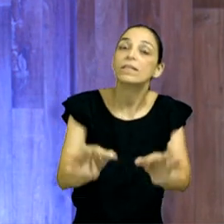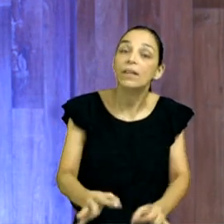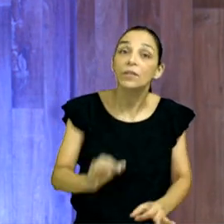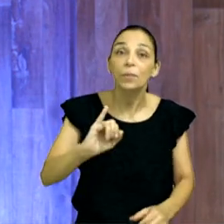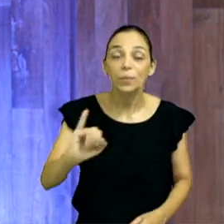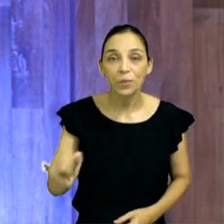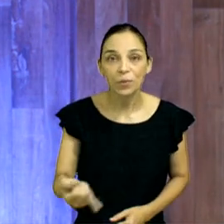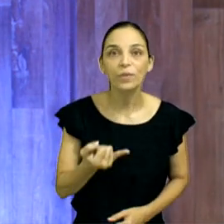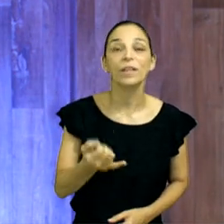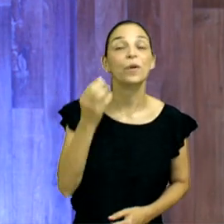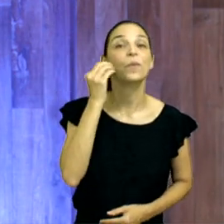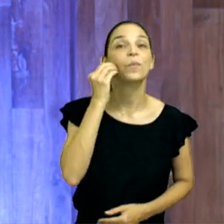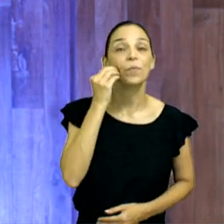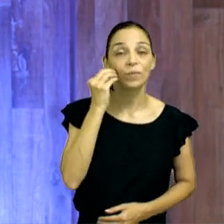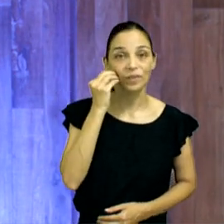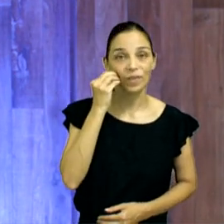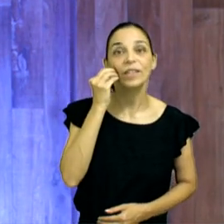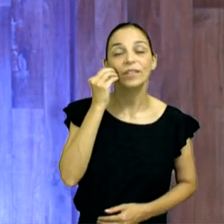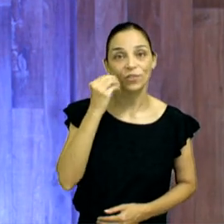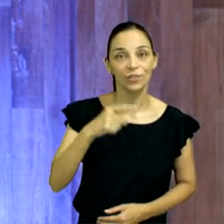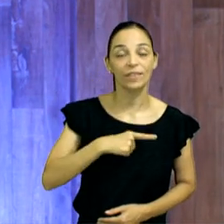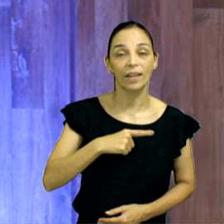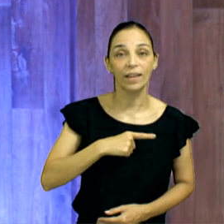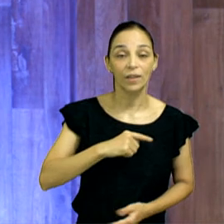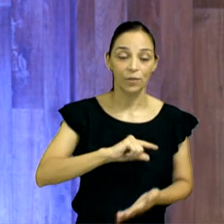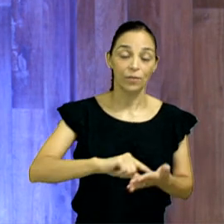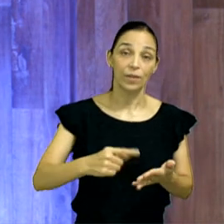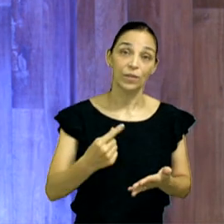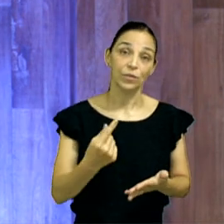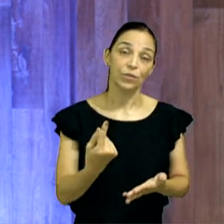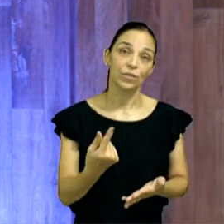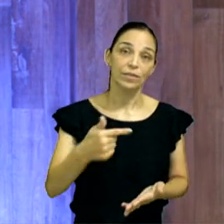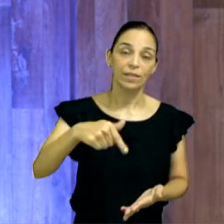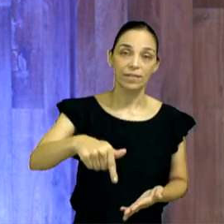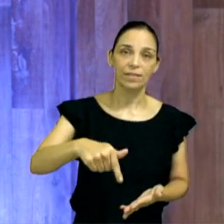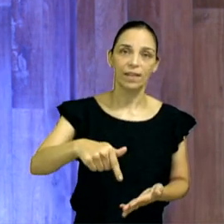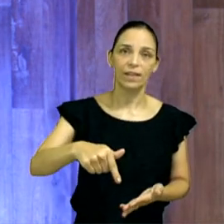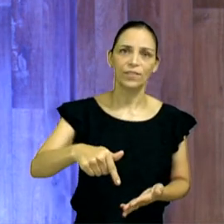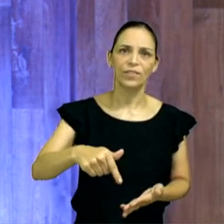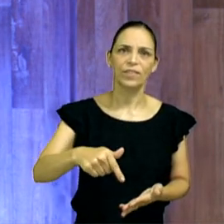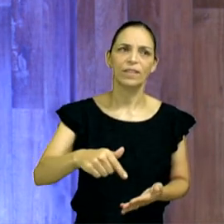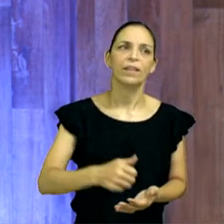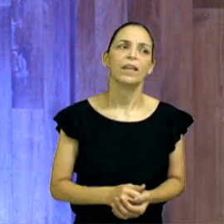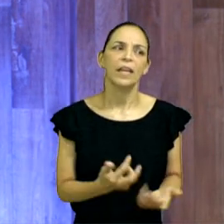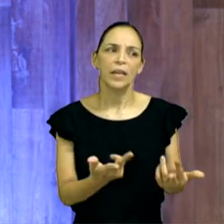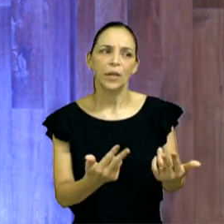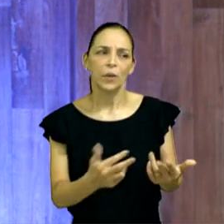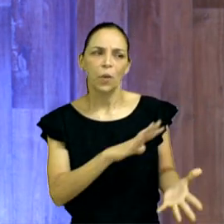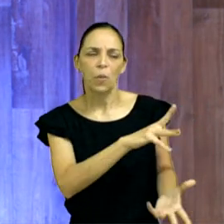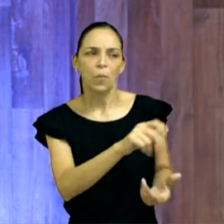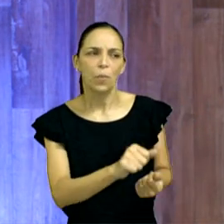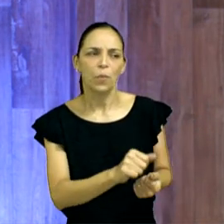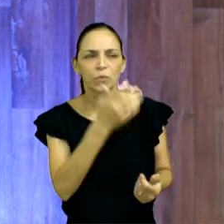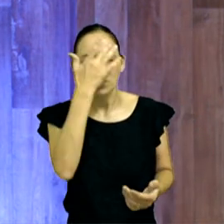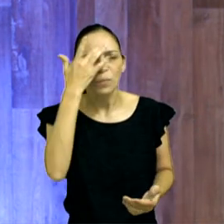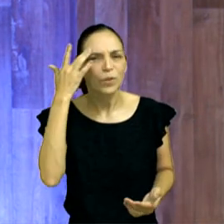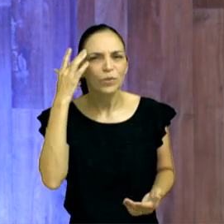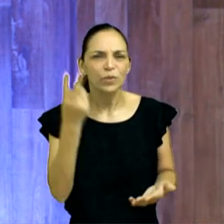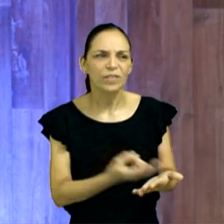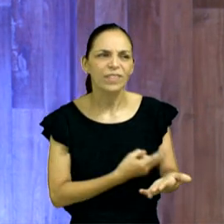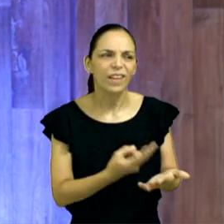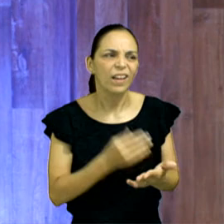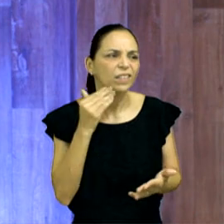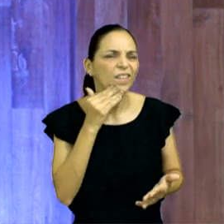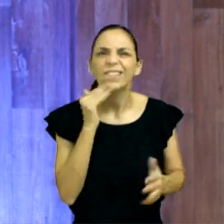as oportunidades que vocês têm. E o verso 17, não hajam como pessoas sem juízo, mas procurem entender o o Senhor